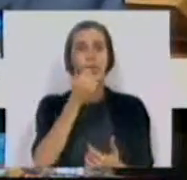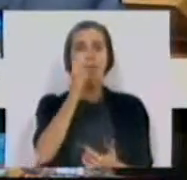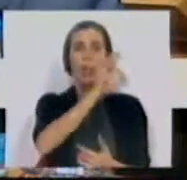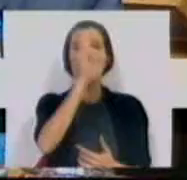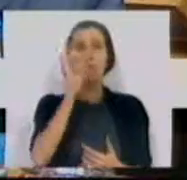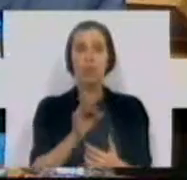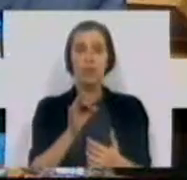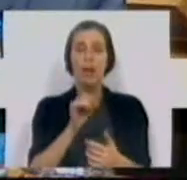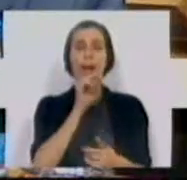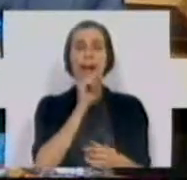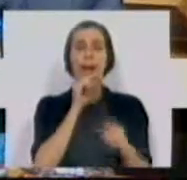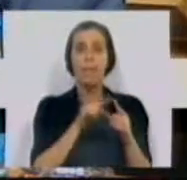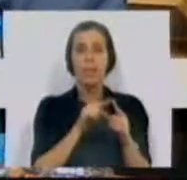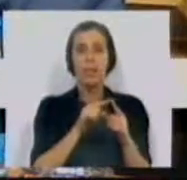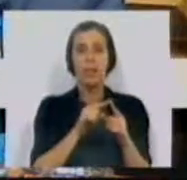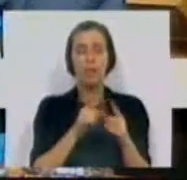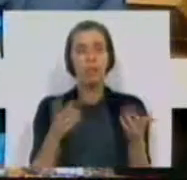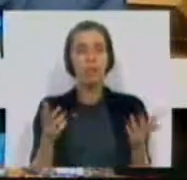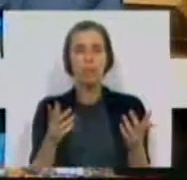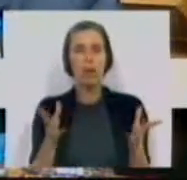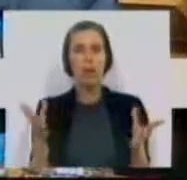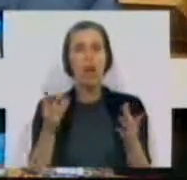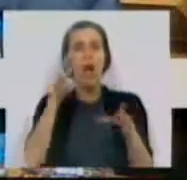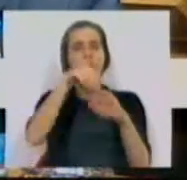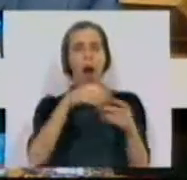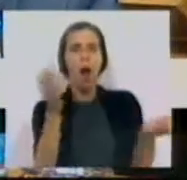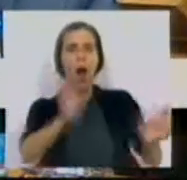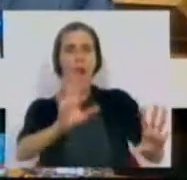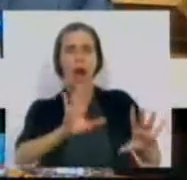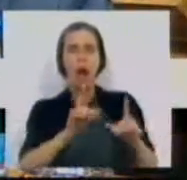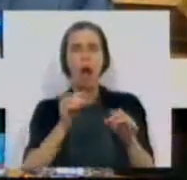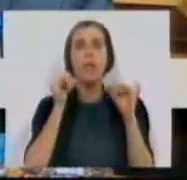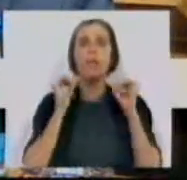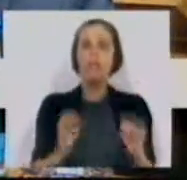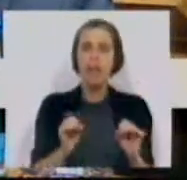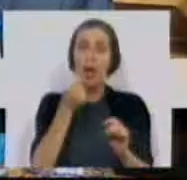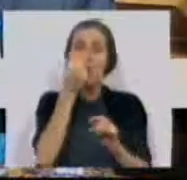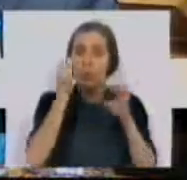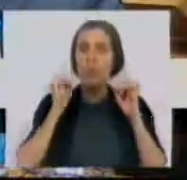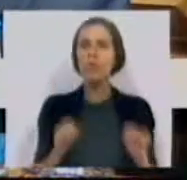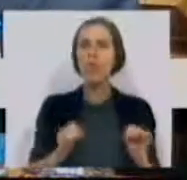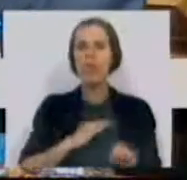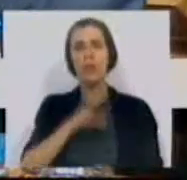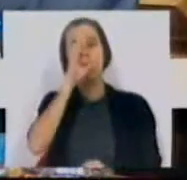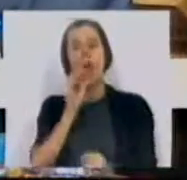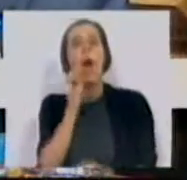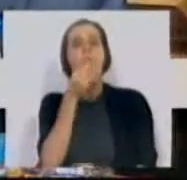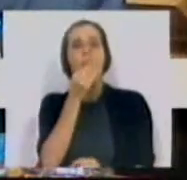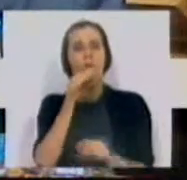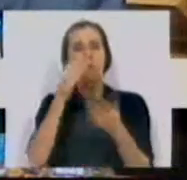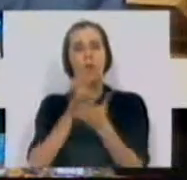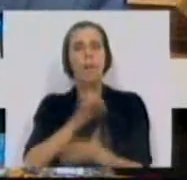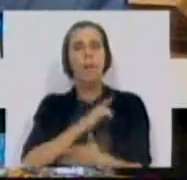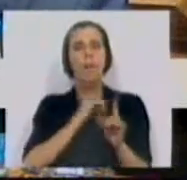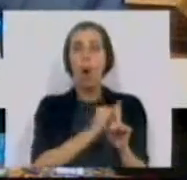% da sua capacidade e não se absorvam nelas a custo zero. A custo zero, Sr. Ministro, os alunos de colégios